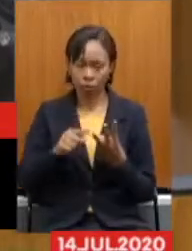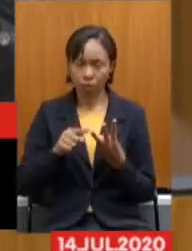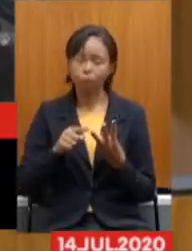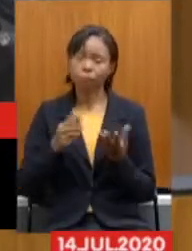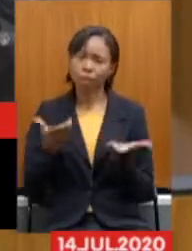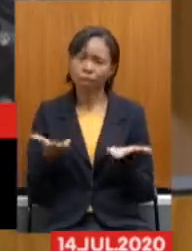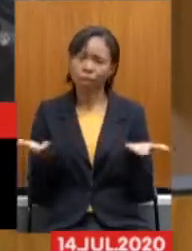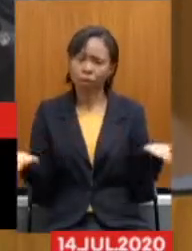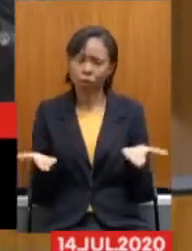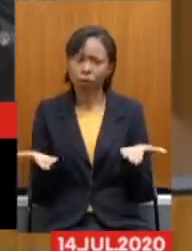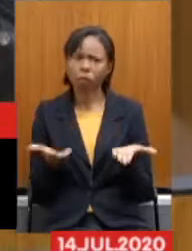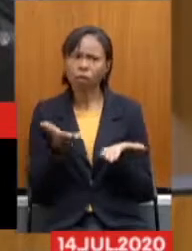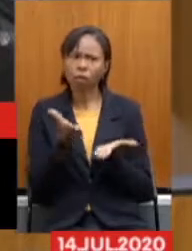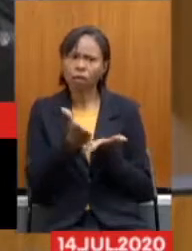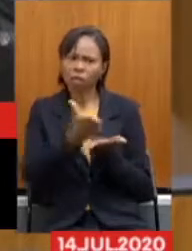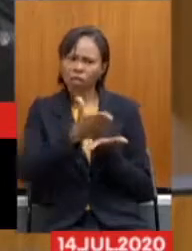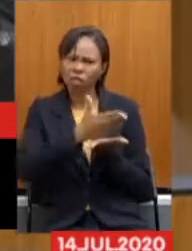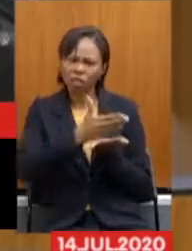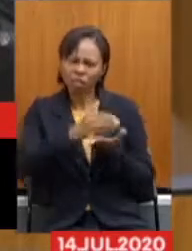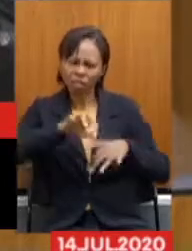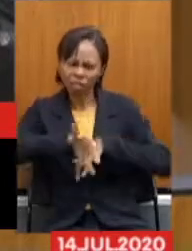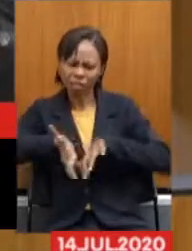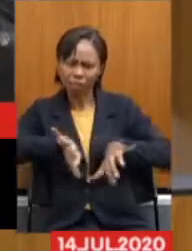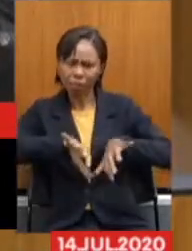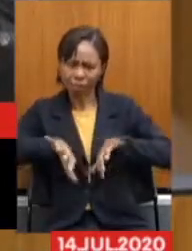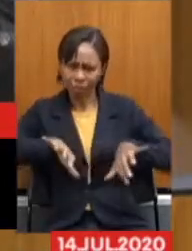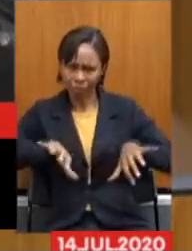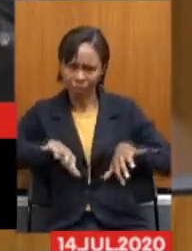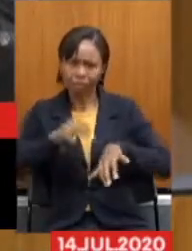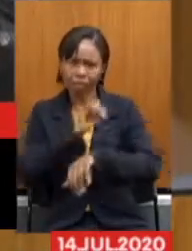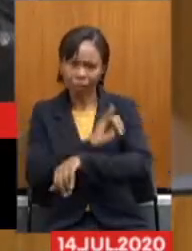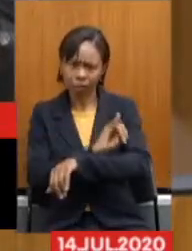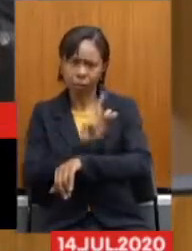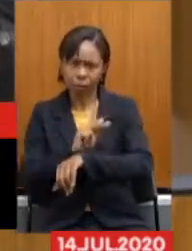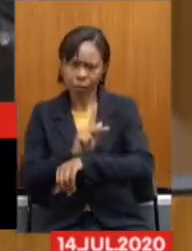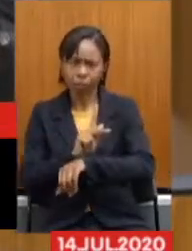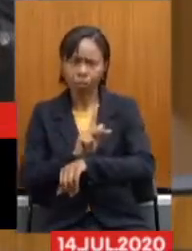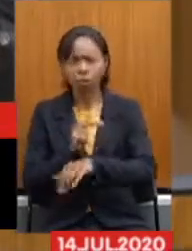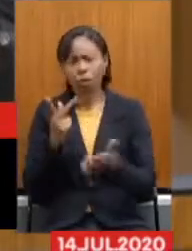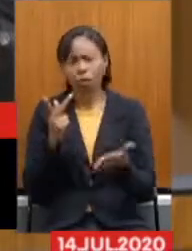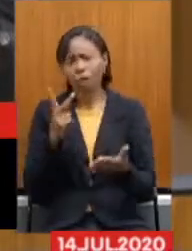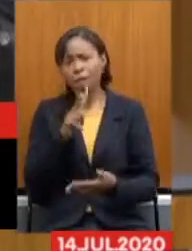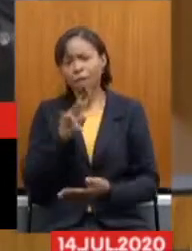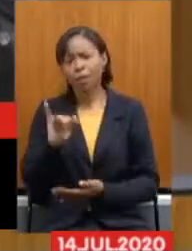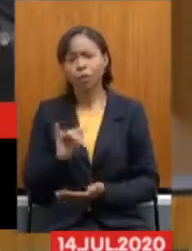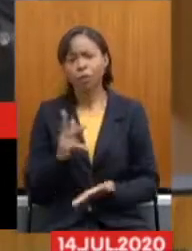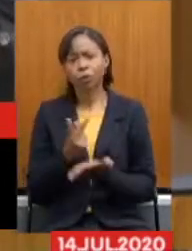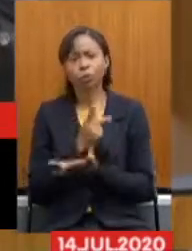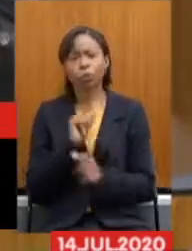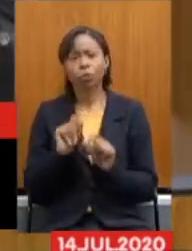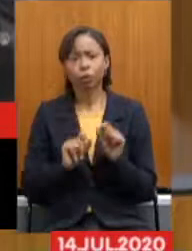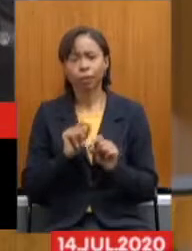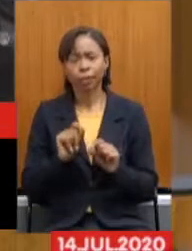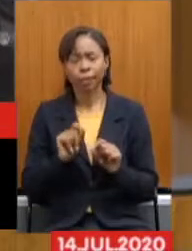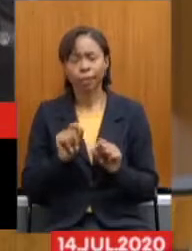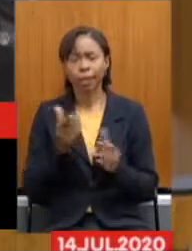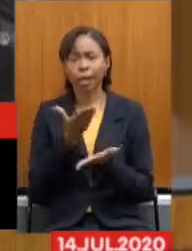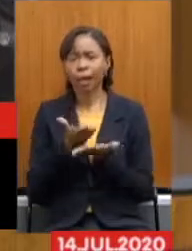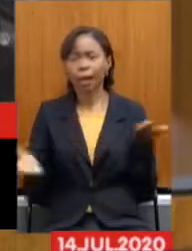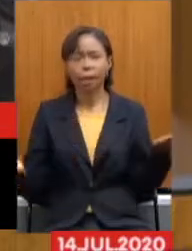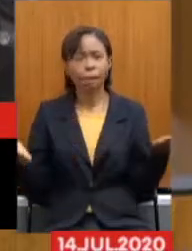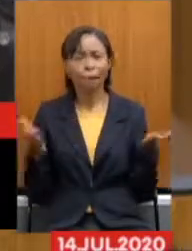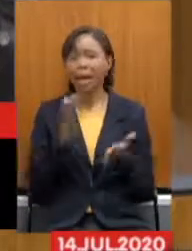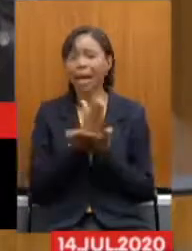eles estão propondo Com essa fragmentação Que eles estão propondo No Ipseng O que vai acontecer? Desaparece totalmente Assistência